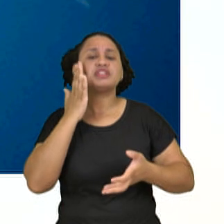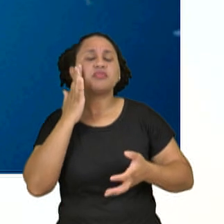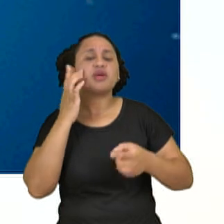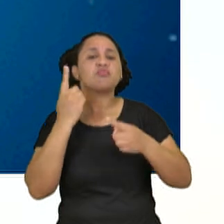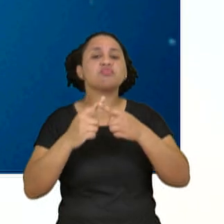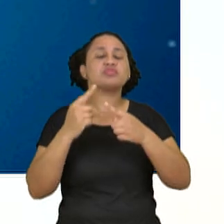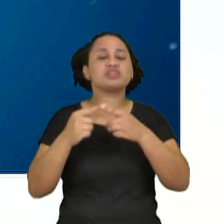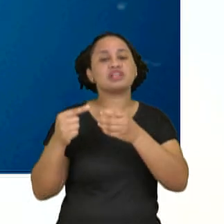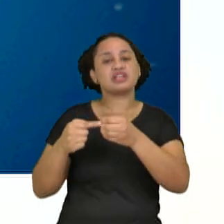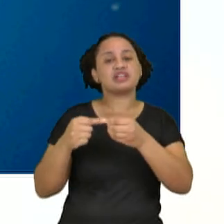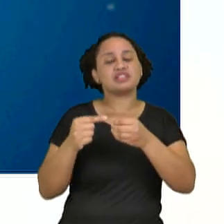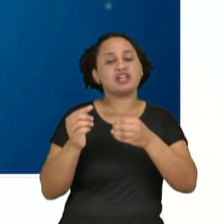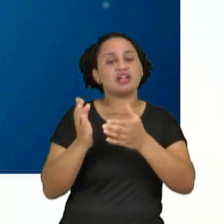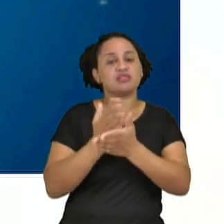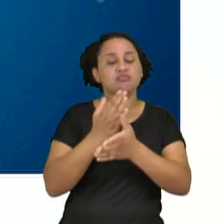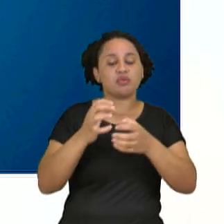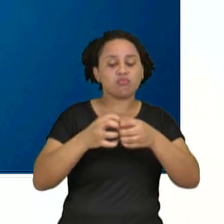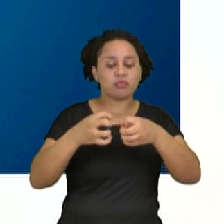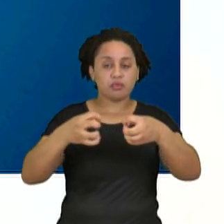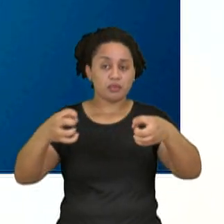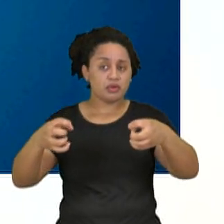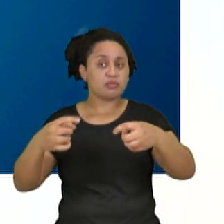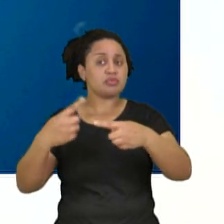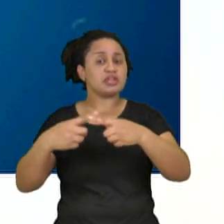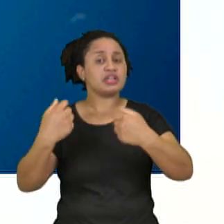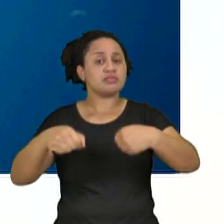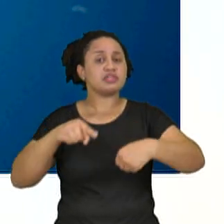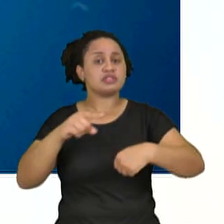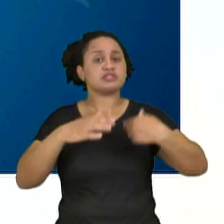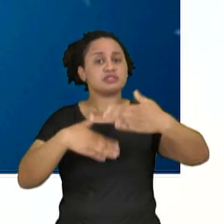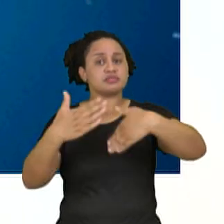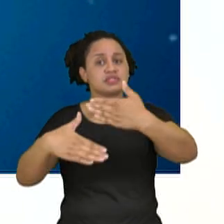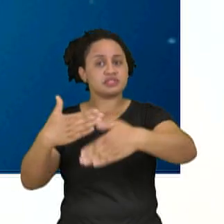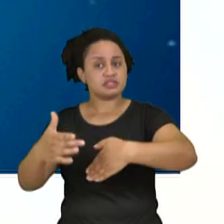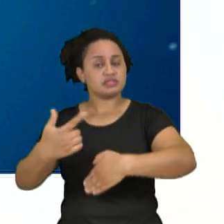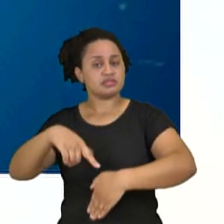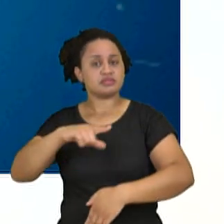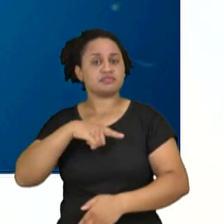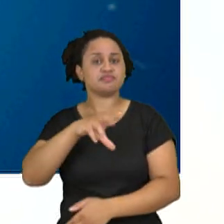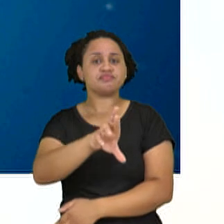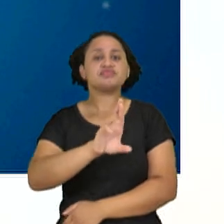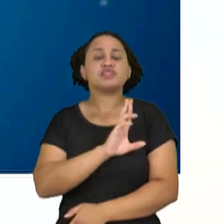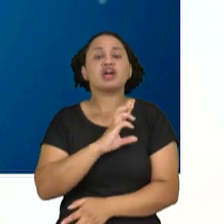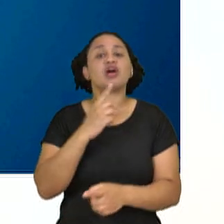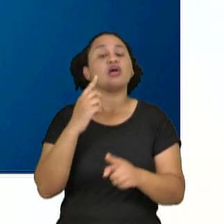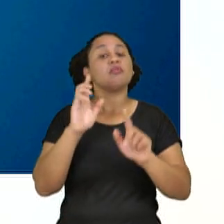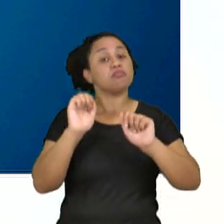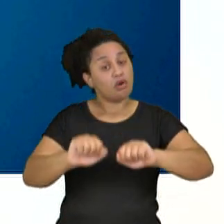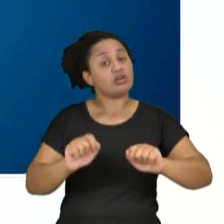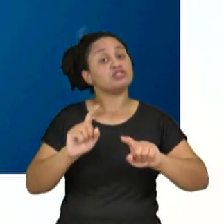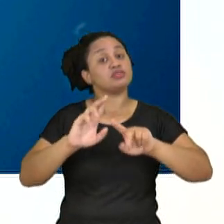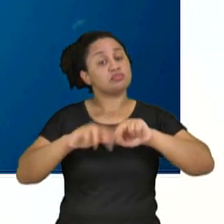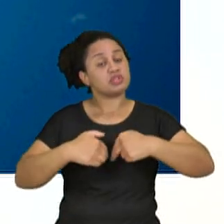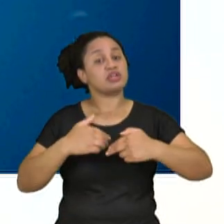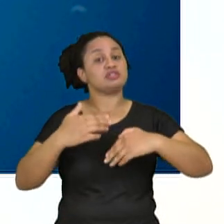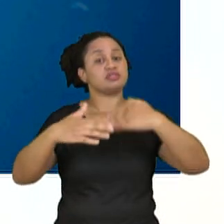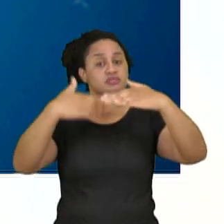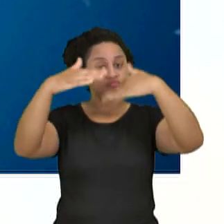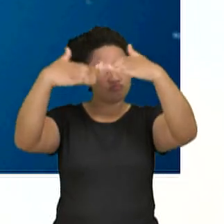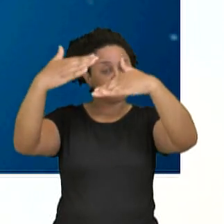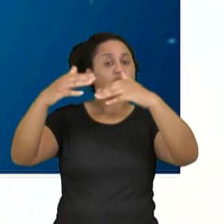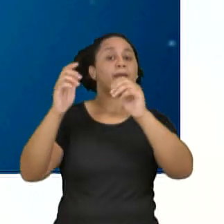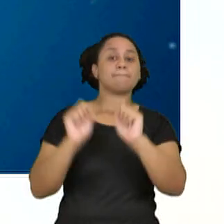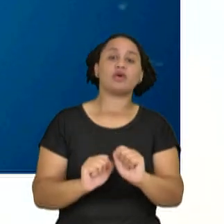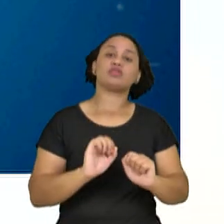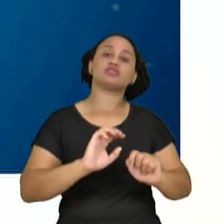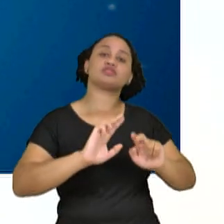se dividem, por que elas têm que passar por esse processo. A gente tem as respostas. Pode ser por causa de crescimento, pode ser ainda